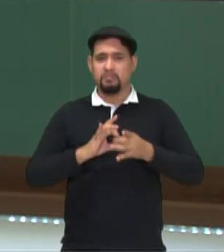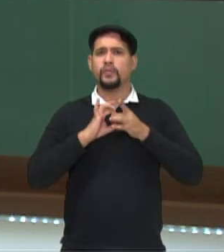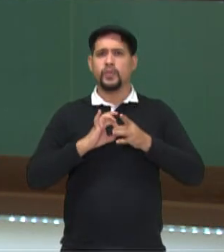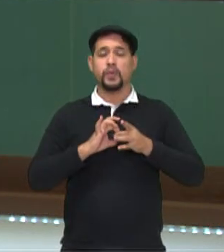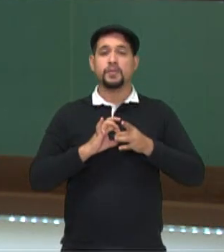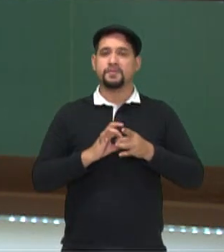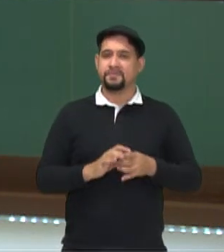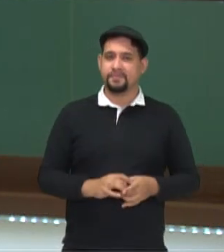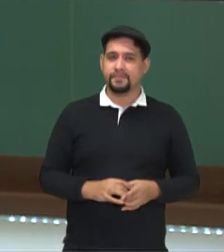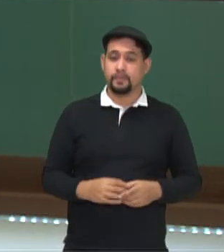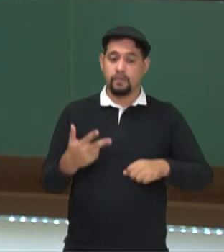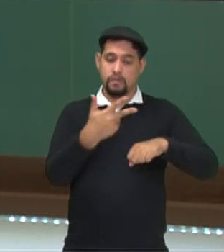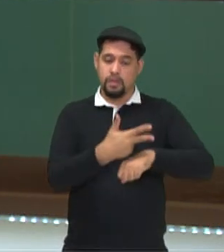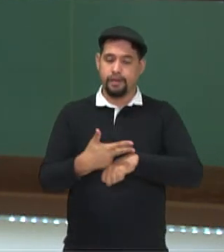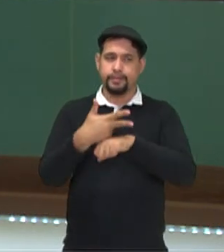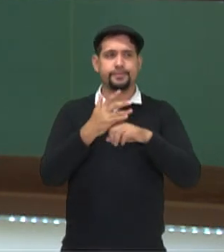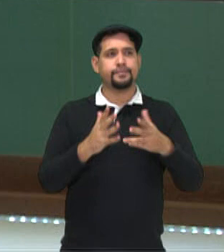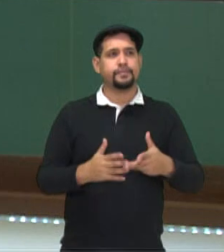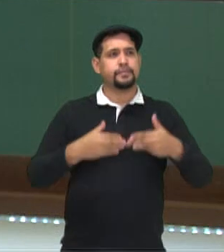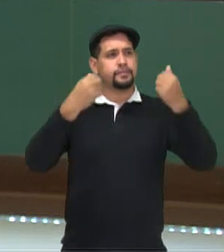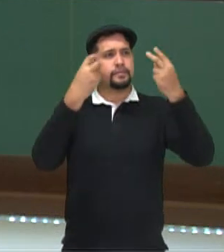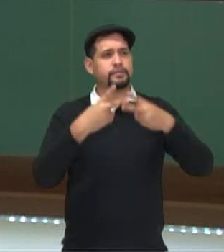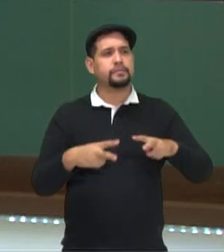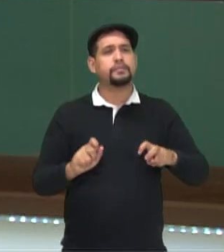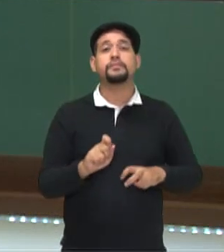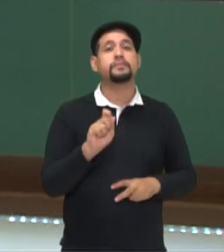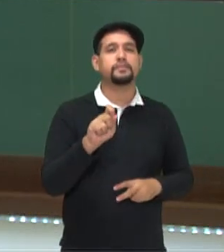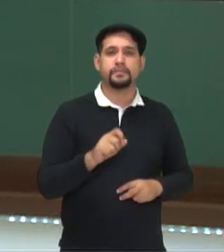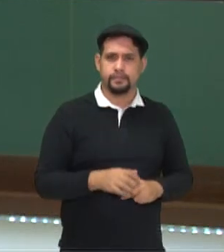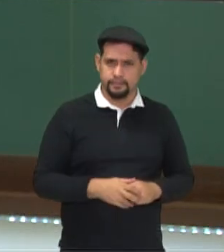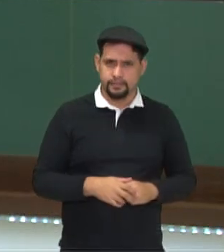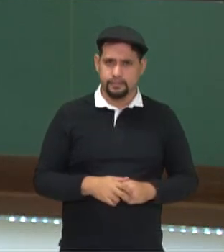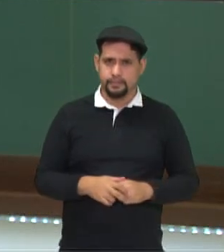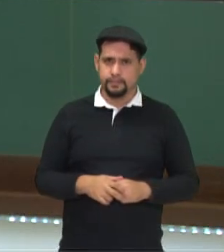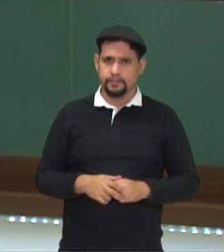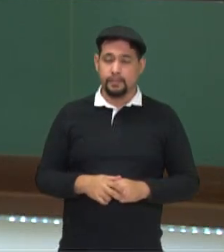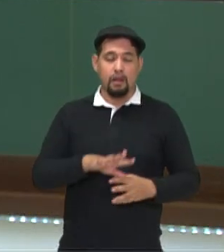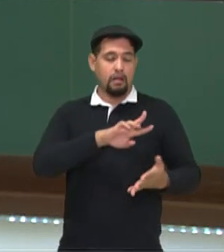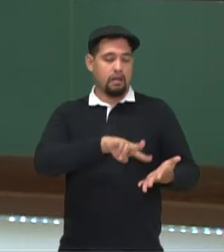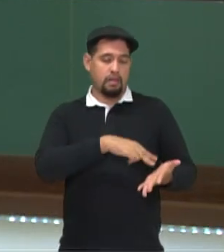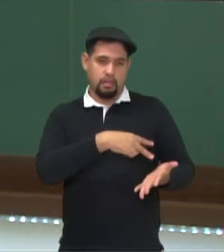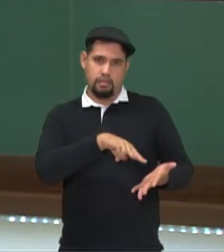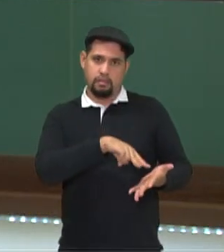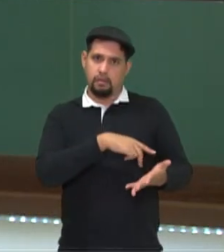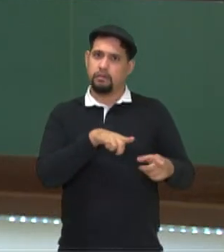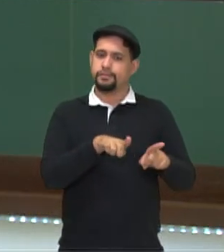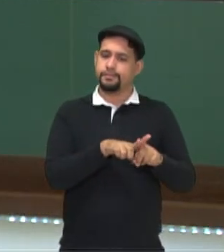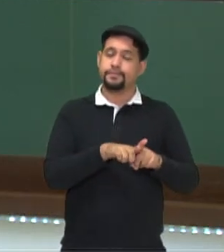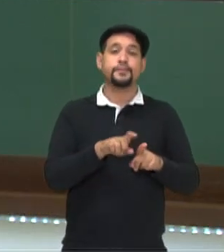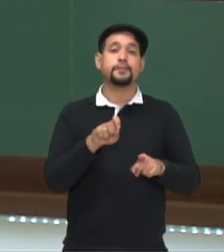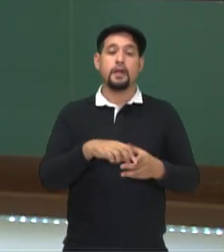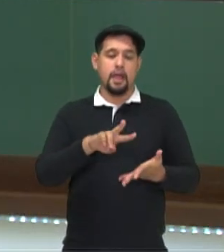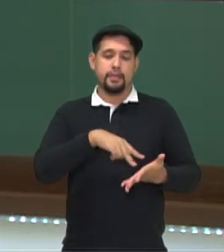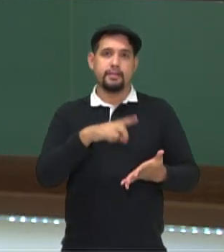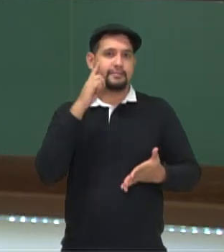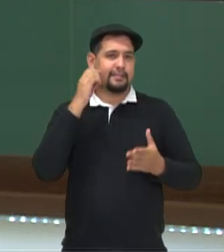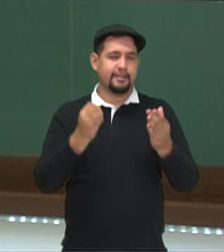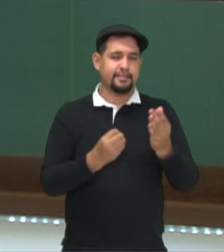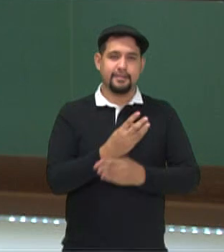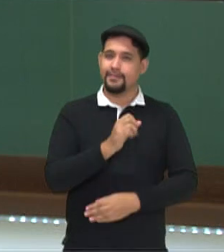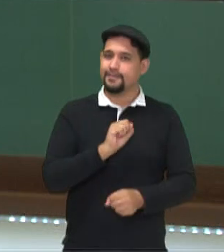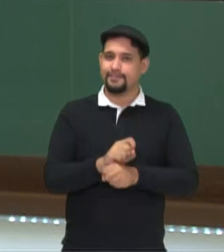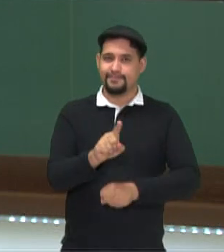Então, pessoal, nesse vídeo, nós falamos sobre as danças e, em especial, a dança criativa.